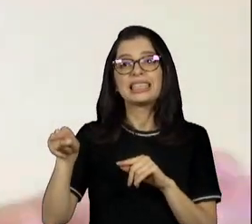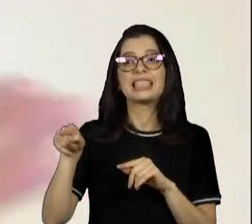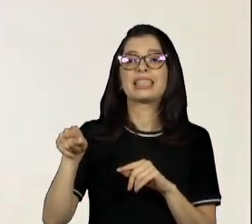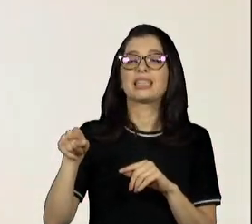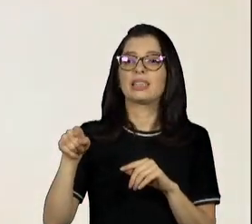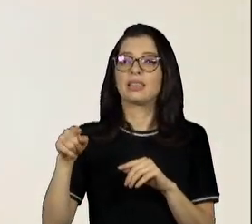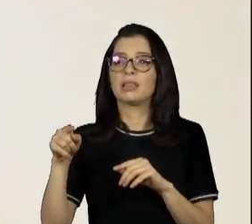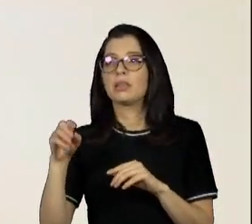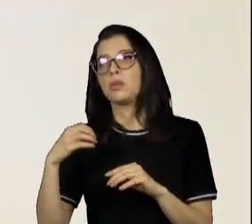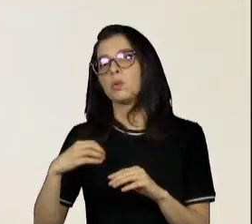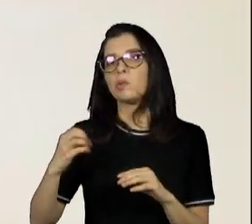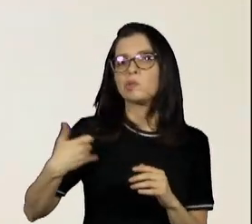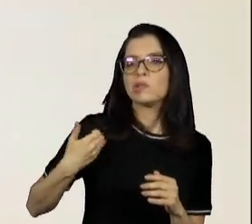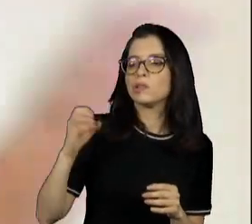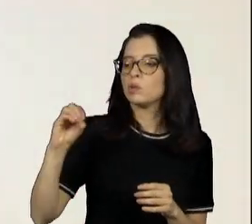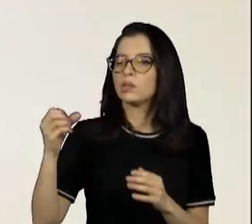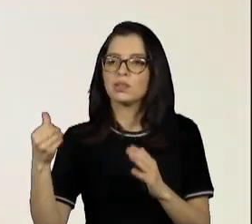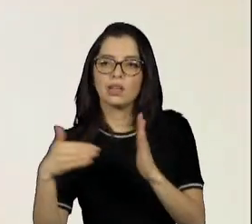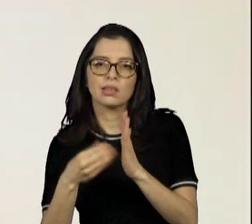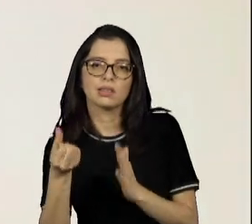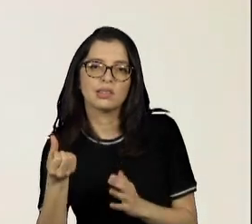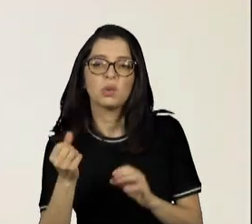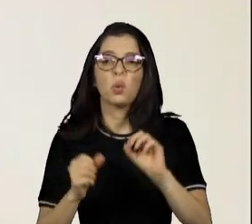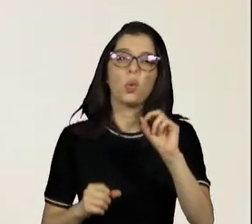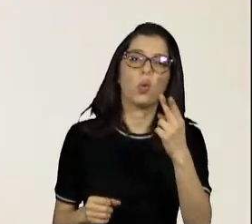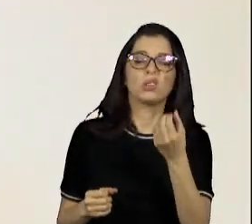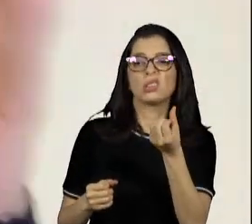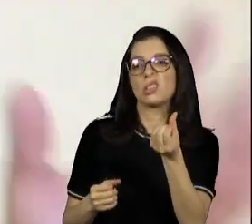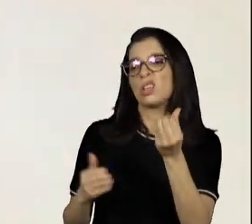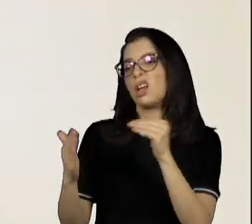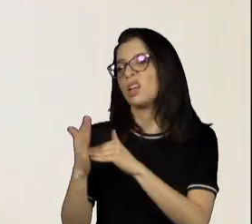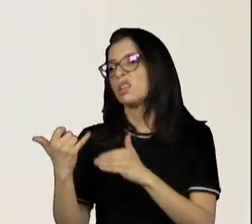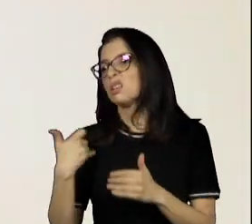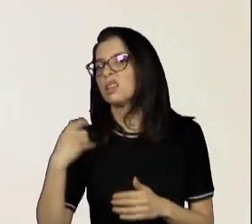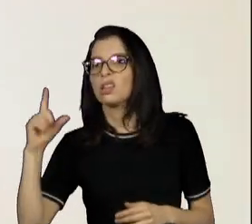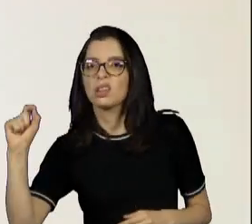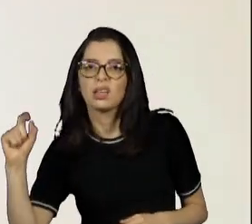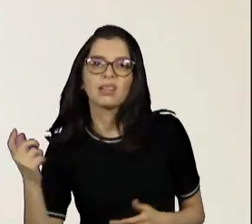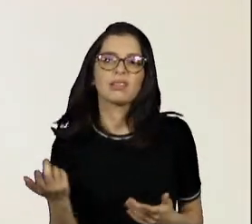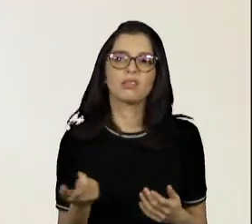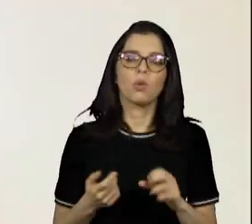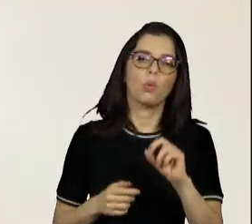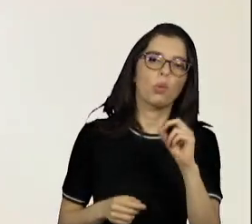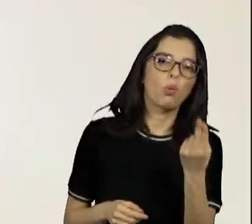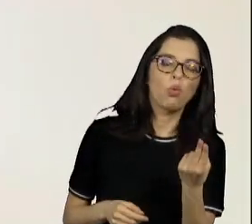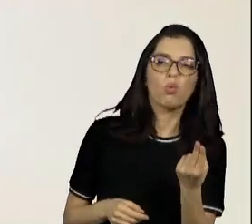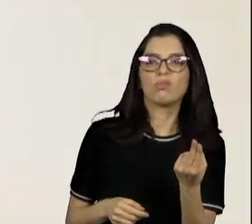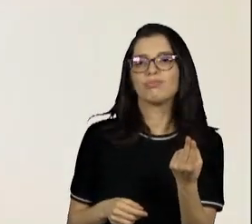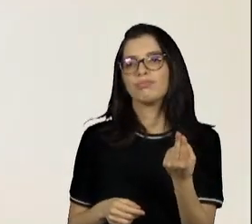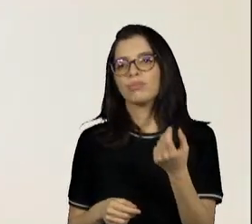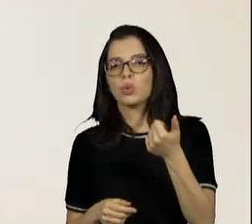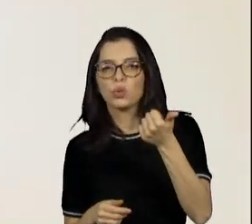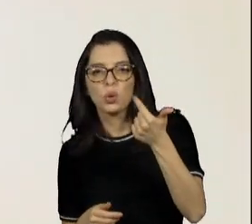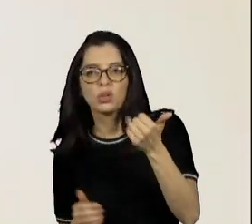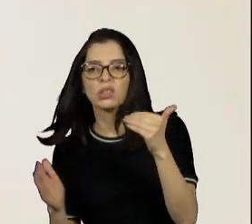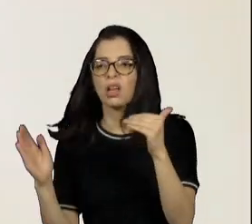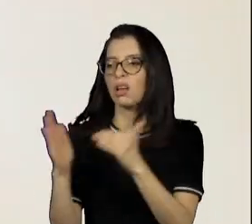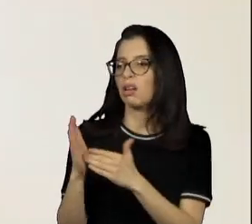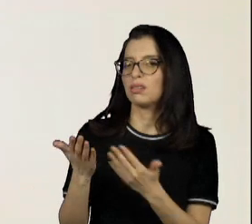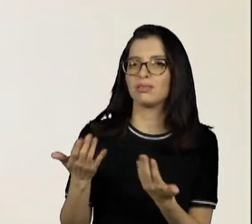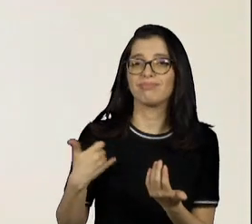anos, que vai pegar muitas crianças, ou de 0 a 10, 12 anos, que vai pegar um número maior ainda, não dirigido só para aquilo. Então,